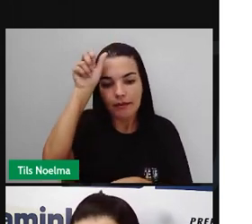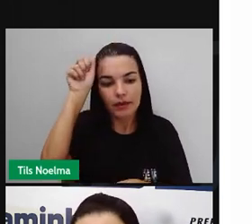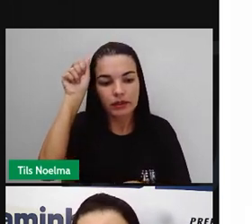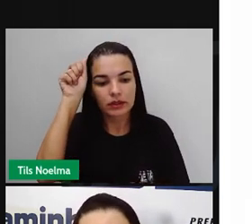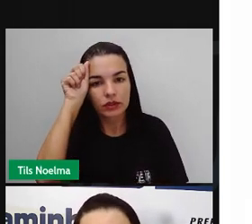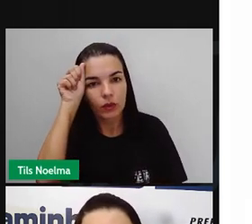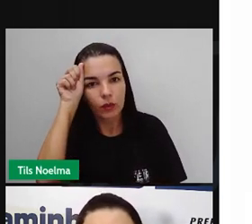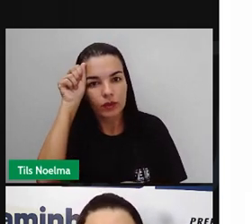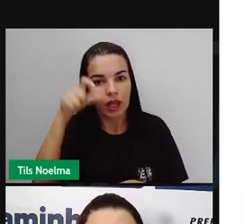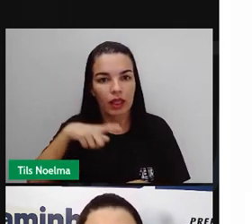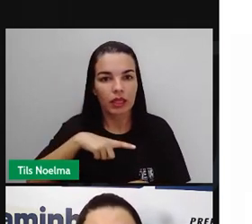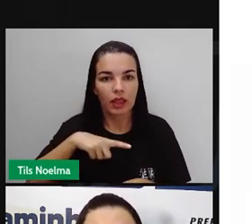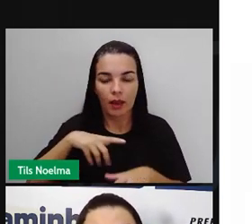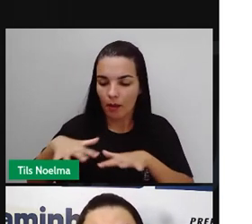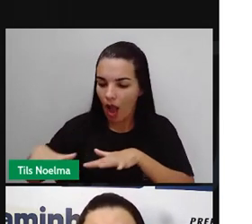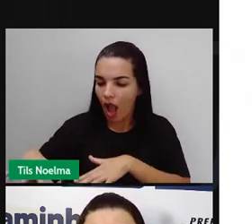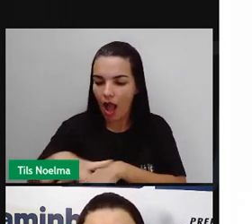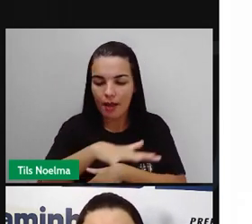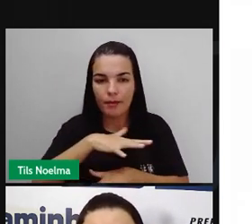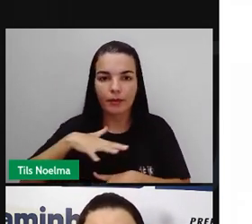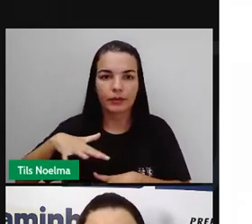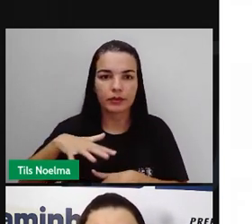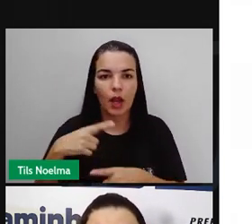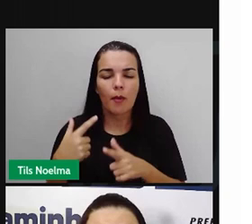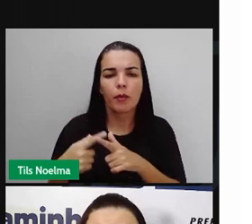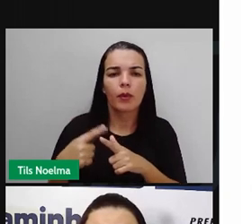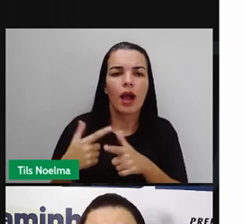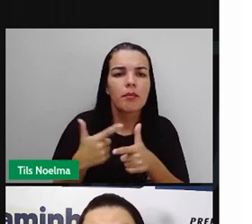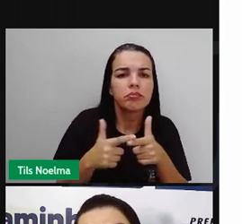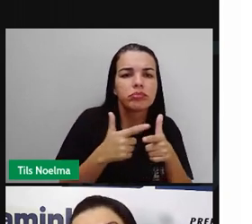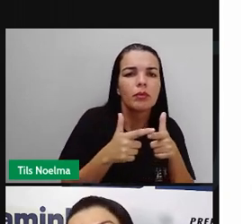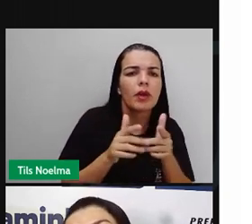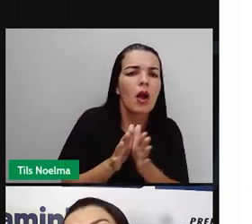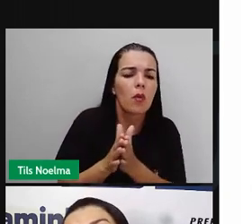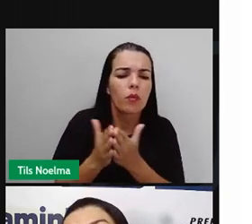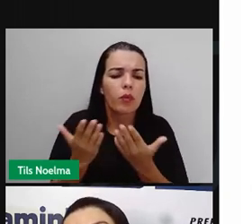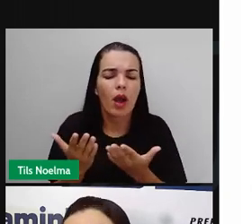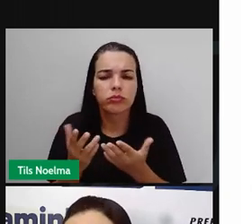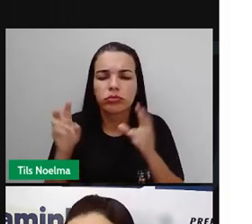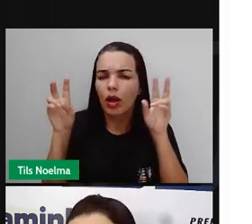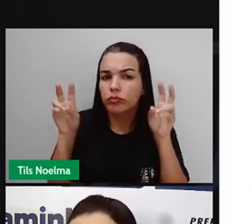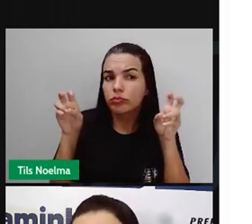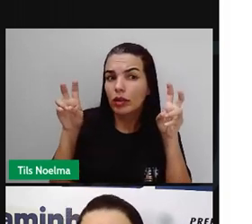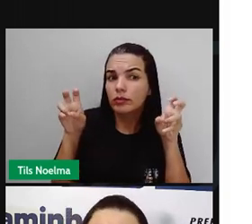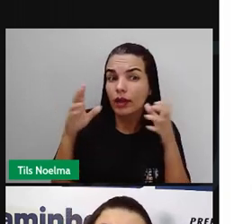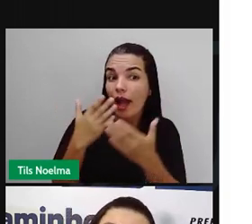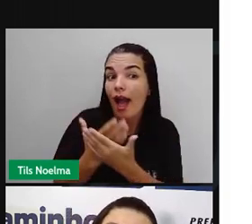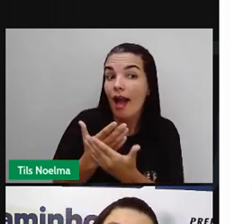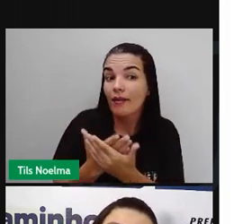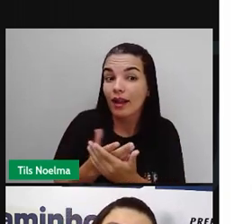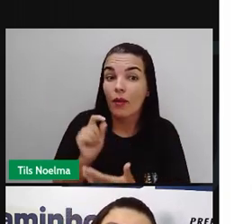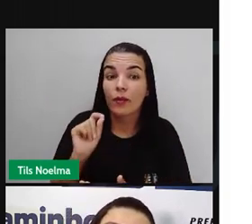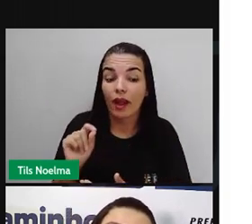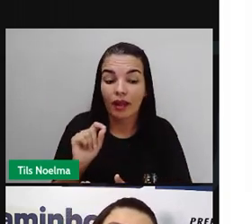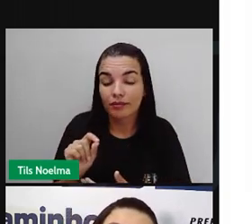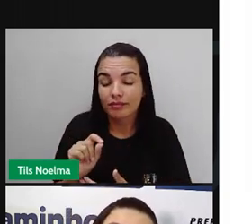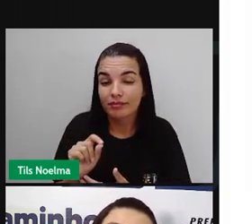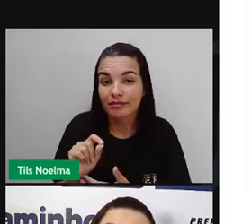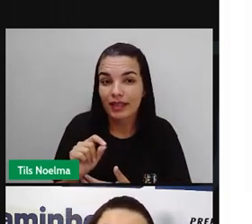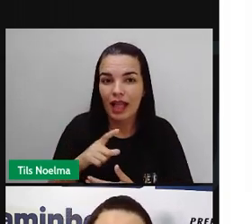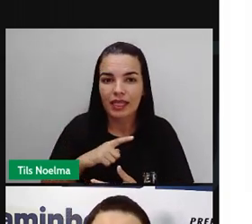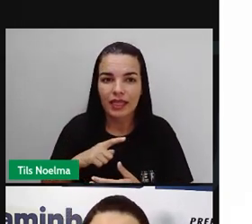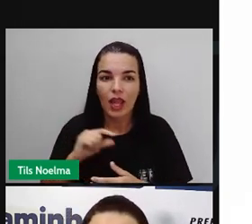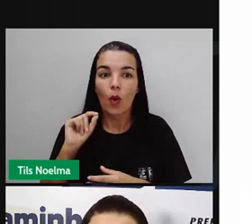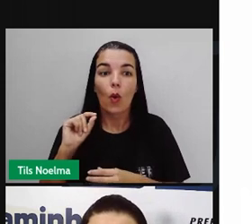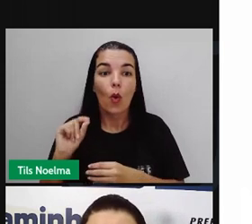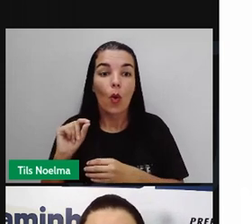os ambientes. Problematizando, qual será então o assunto dessa aula? Nós falaremos então sobre